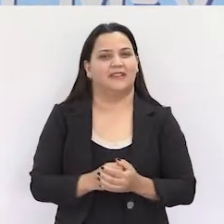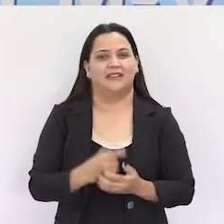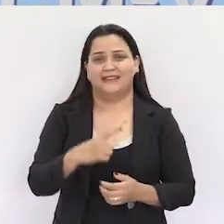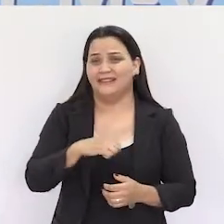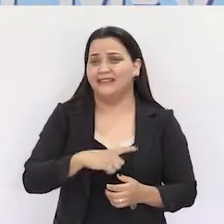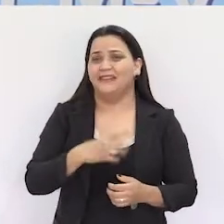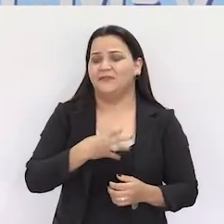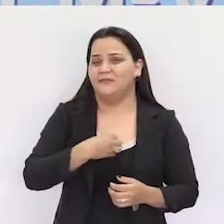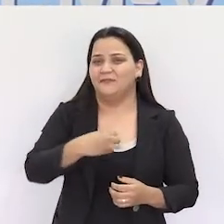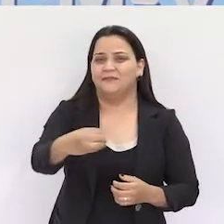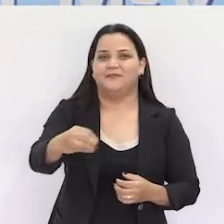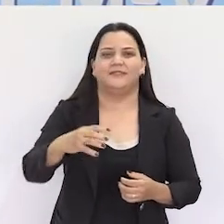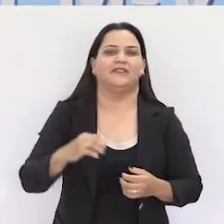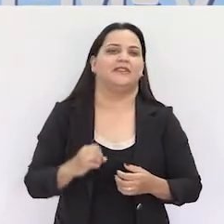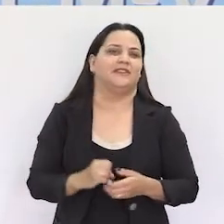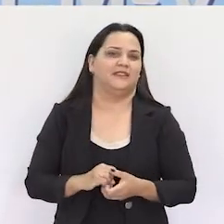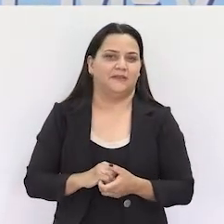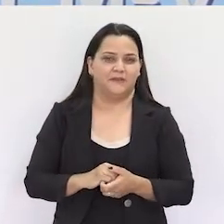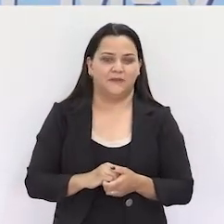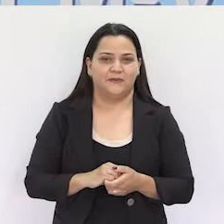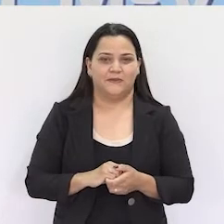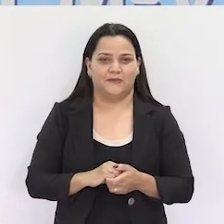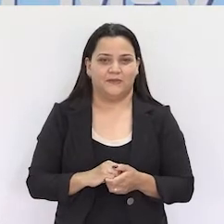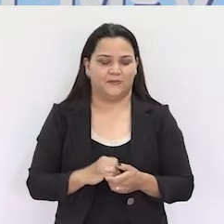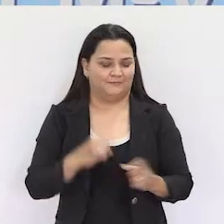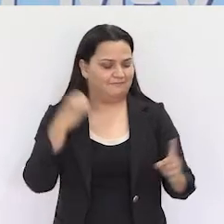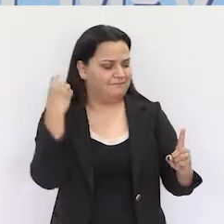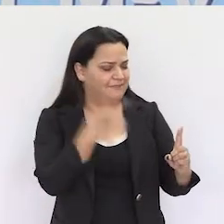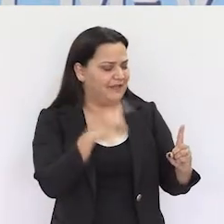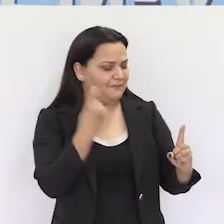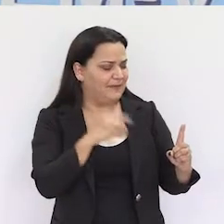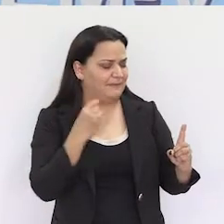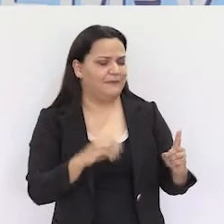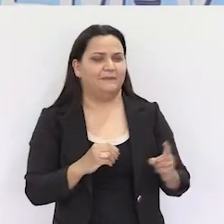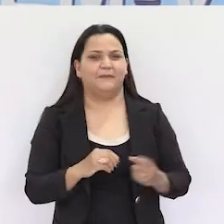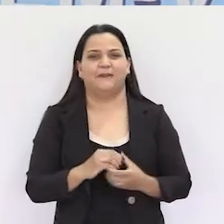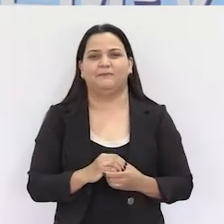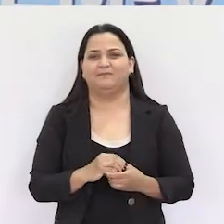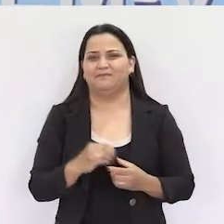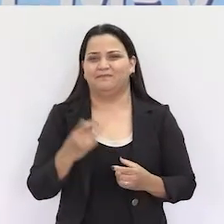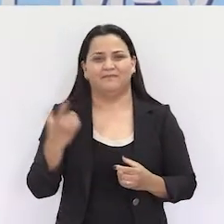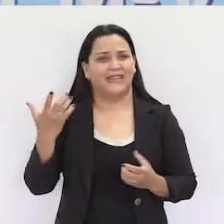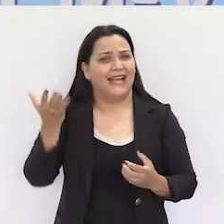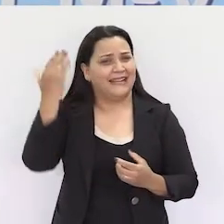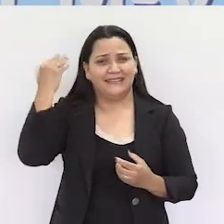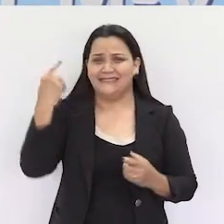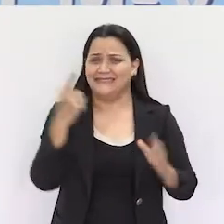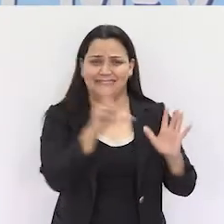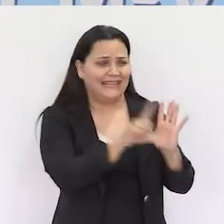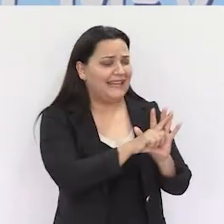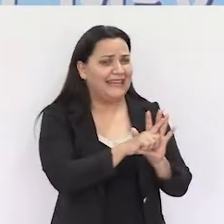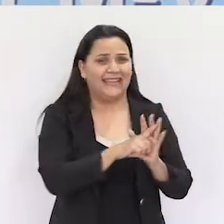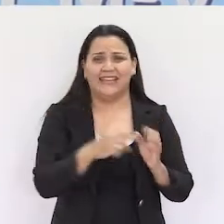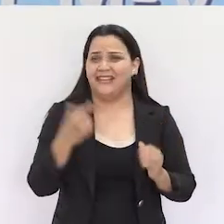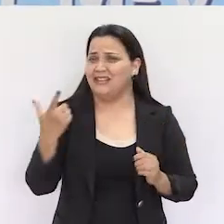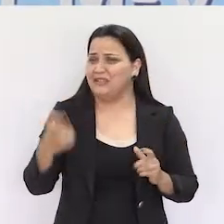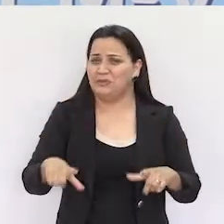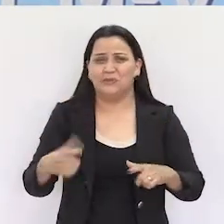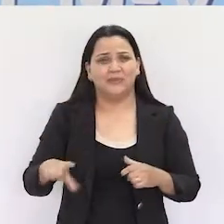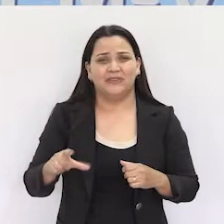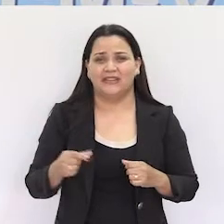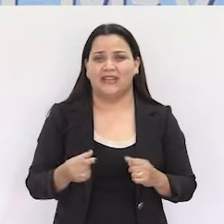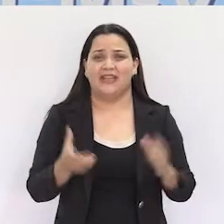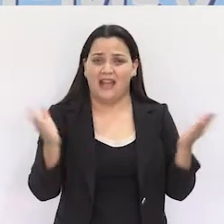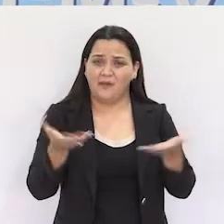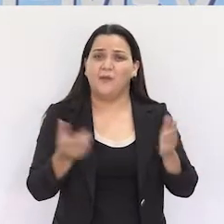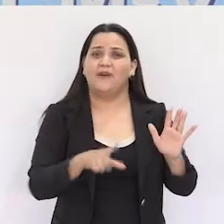e às vezes tem filho e tudo e fica aí a vida inteira apanhando do marido, sendo agredido e não tem uma lei que venha ajudar e com